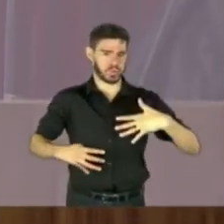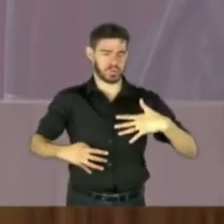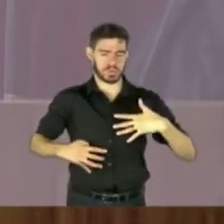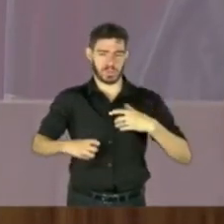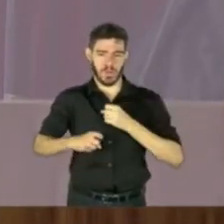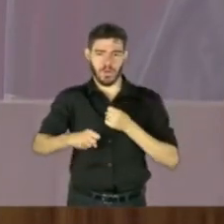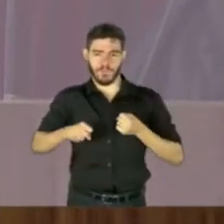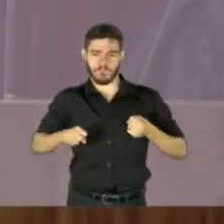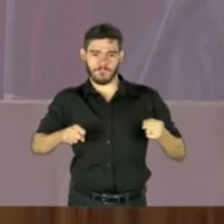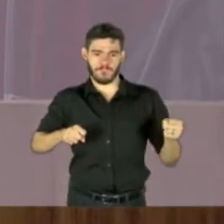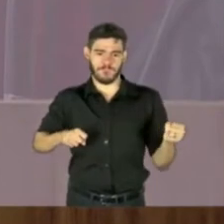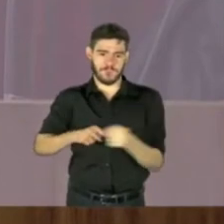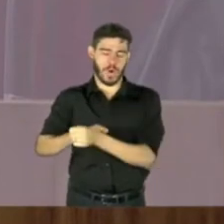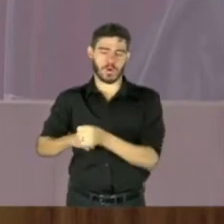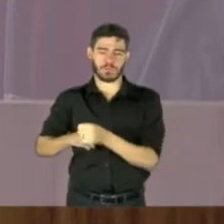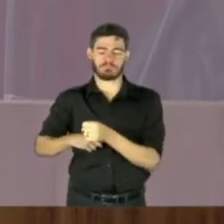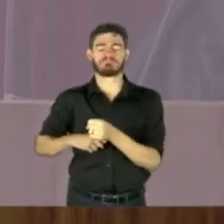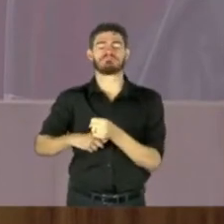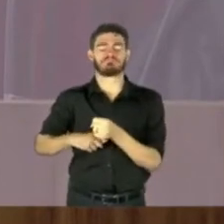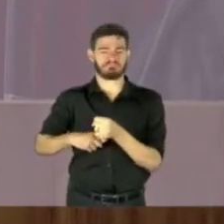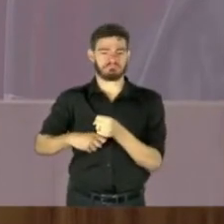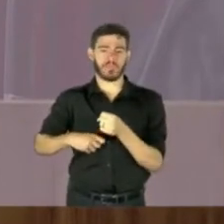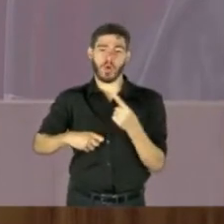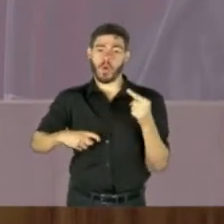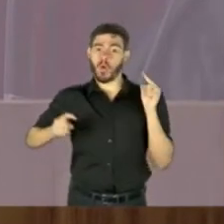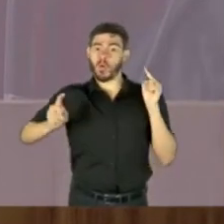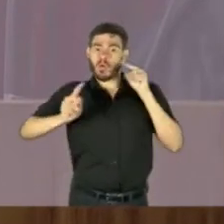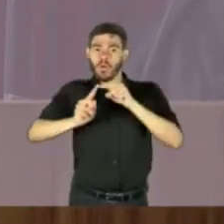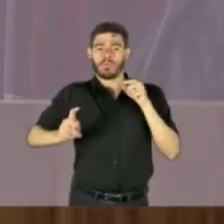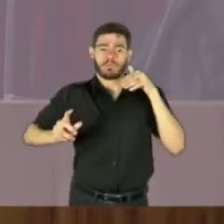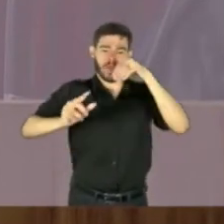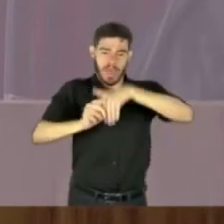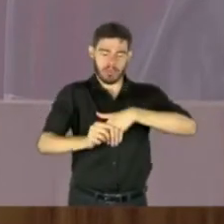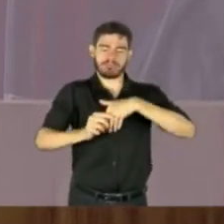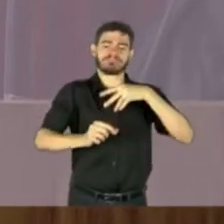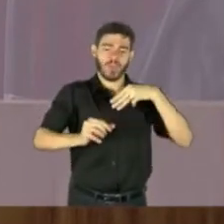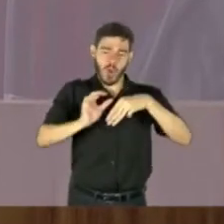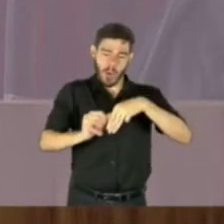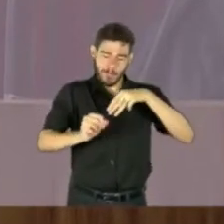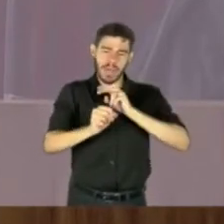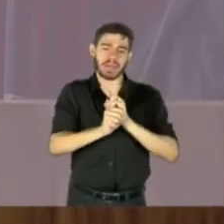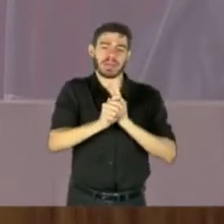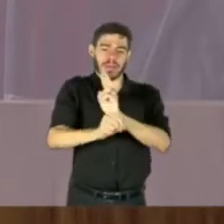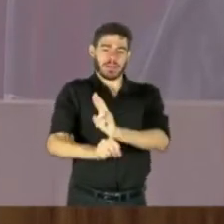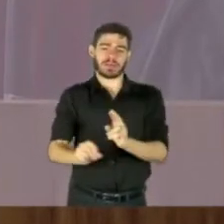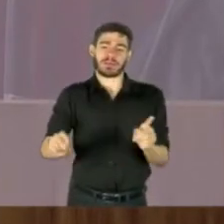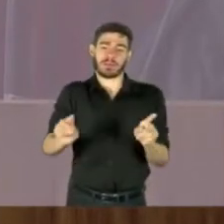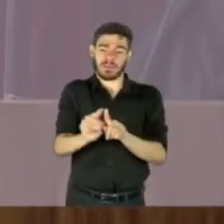eleitoreira. O eminente ministro relator também